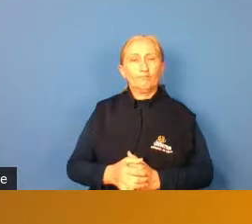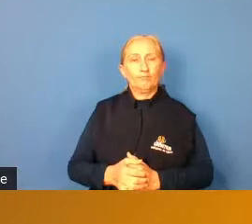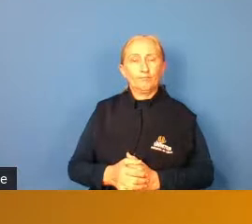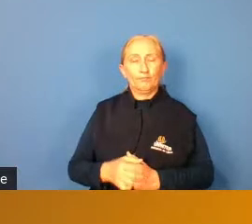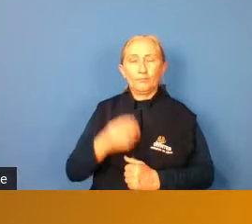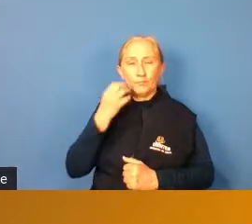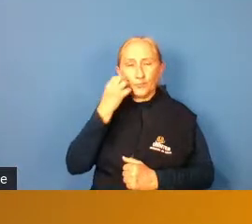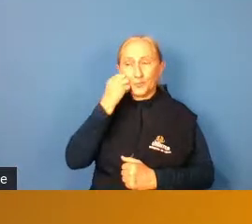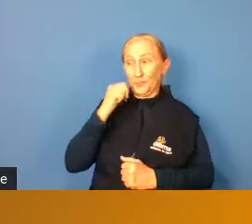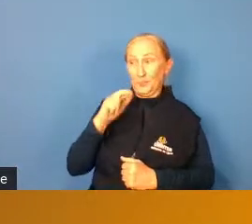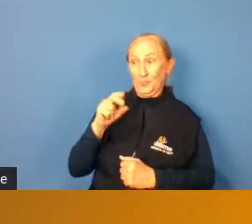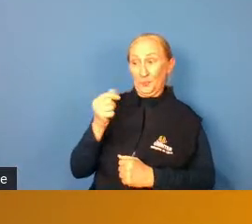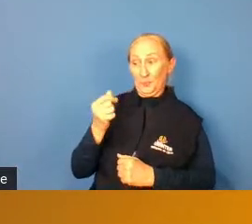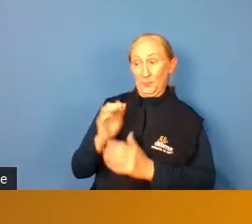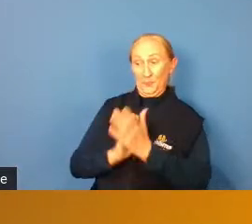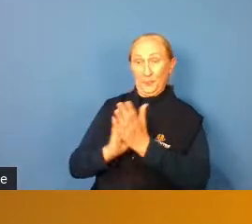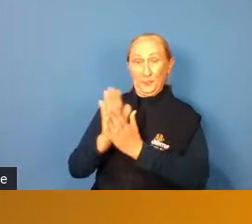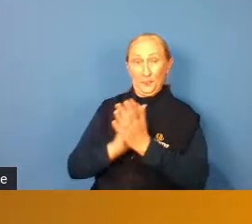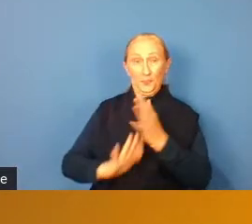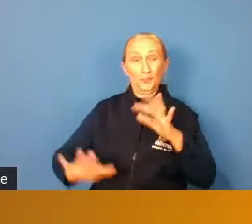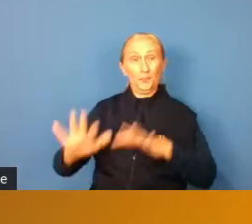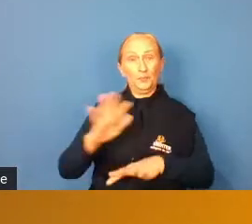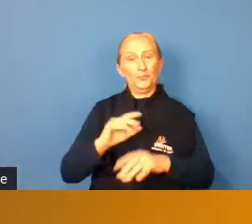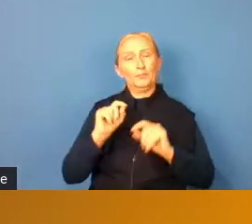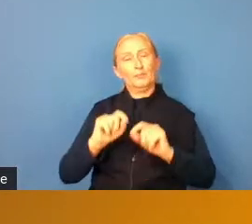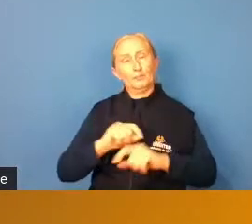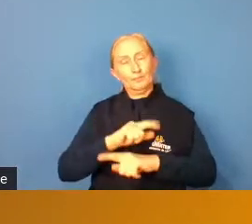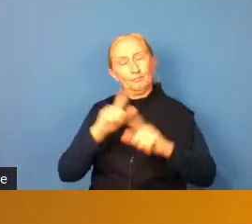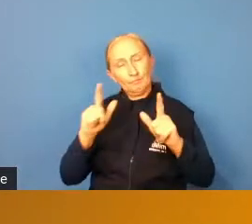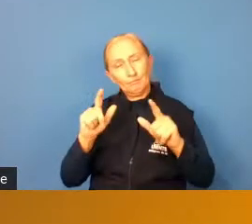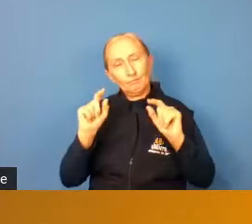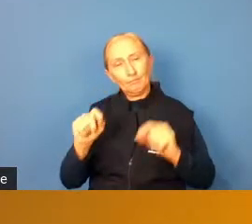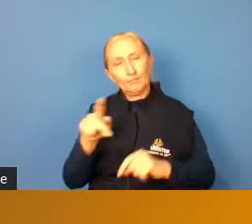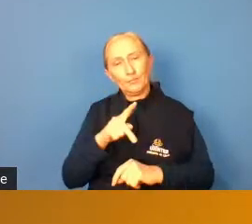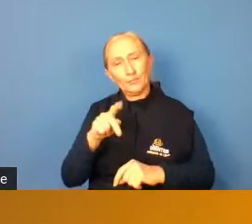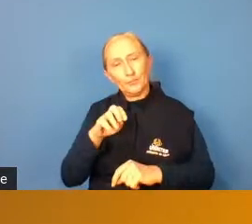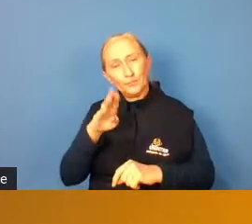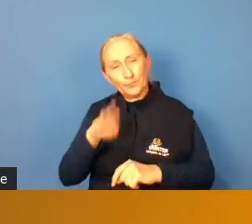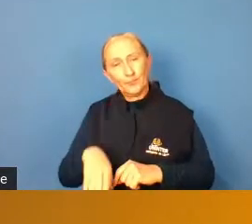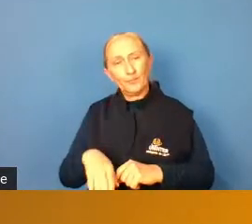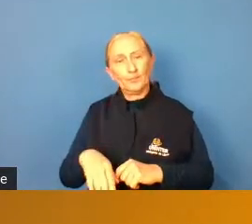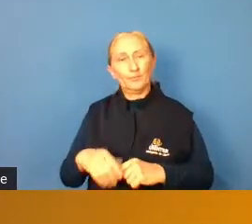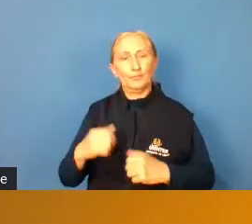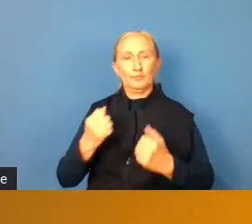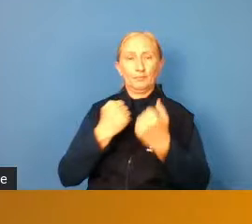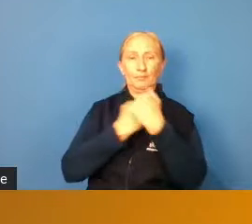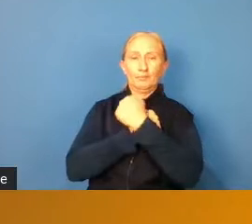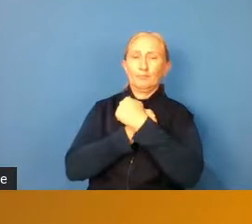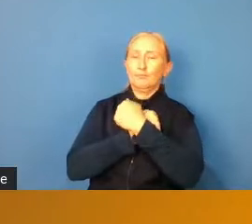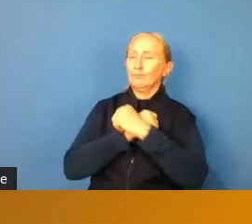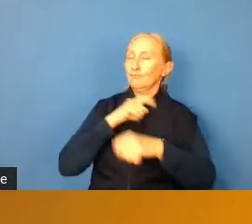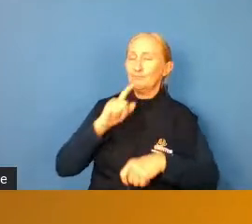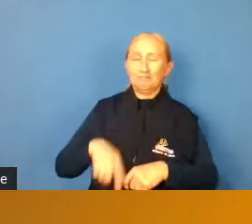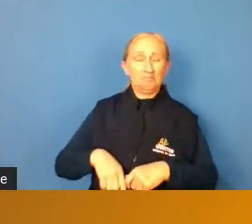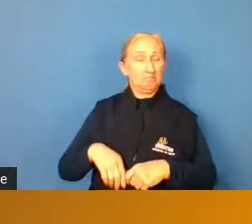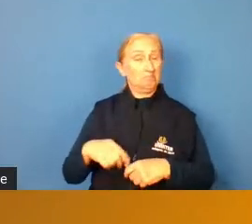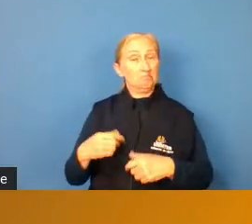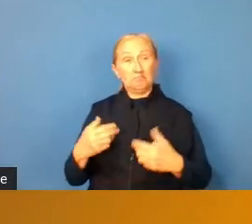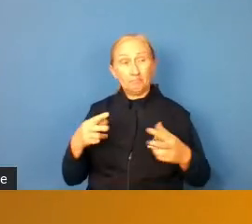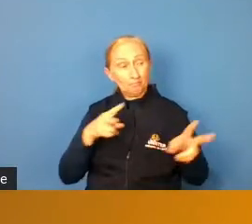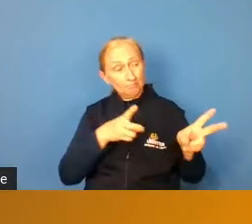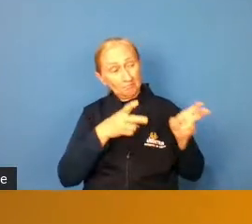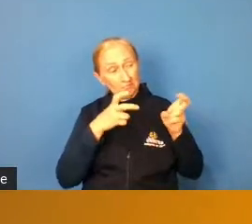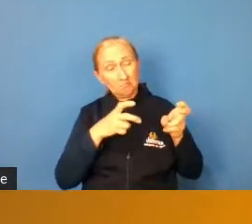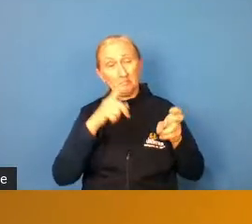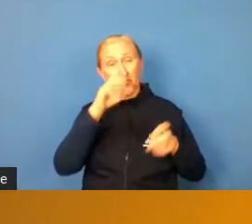lucrativa digamos assim das posições é claro como a professora Eveline falou o goleiro também não é muito né visto